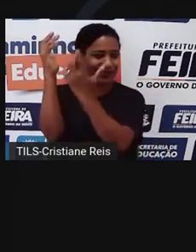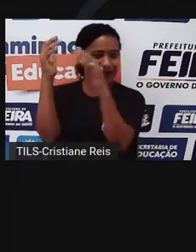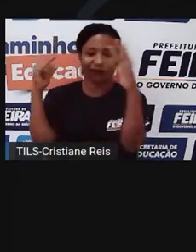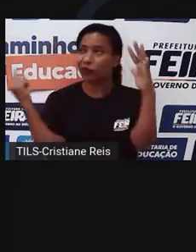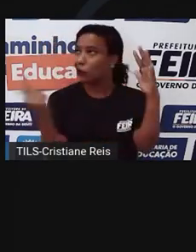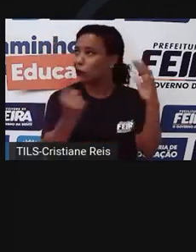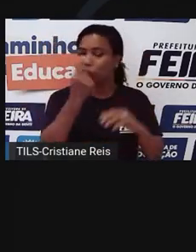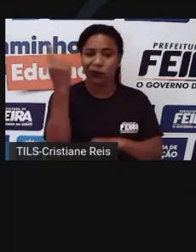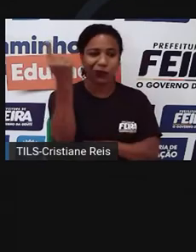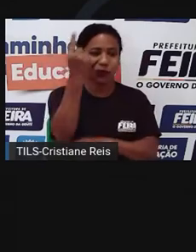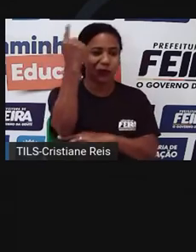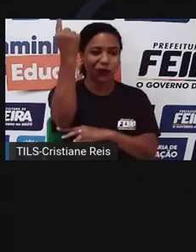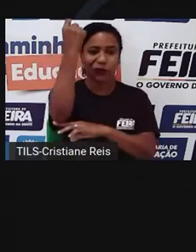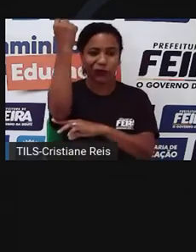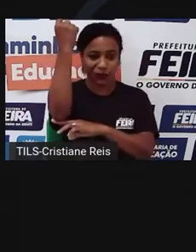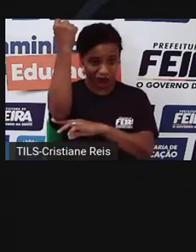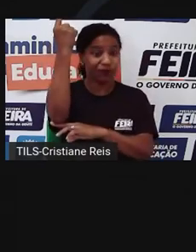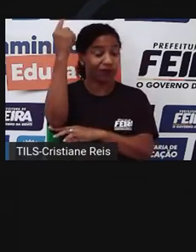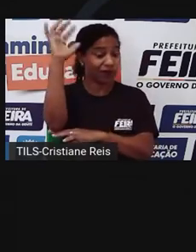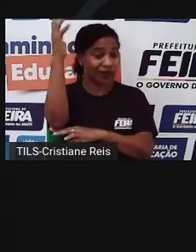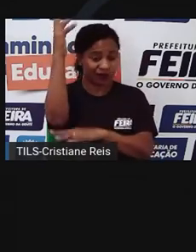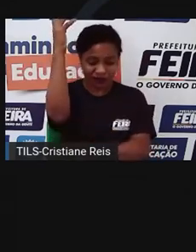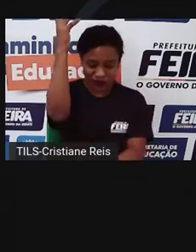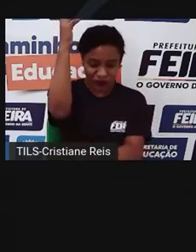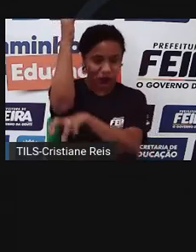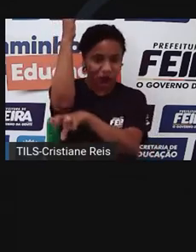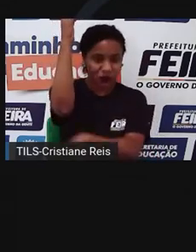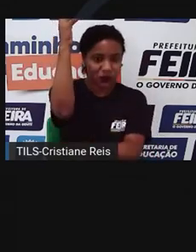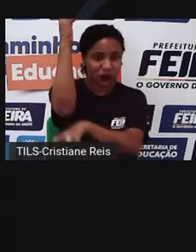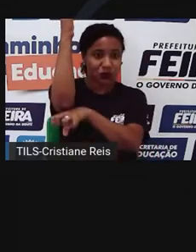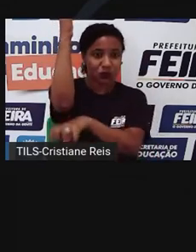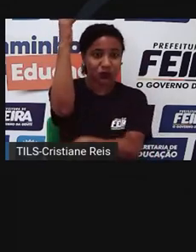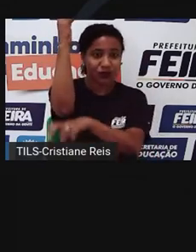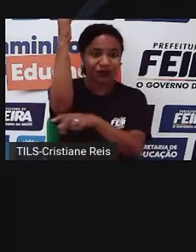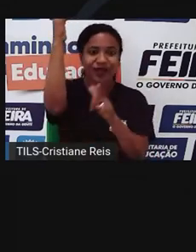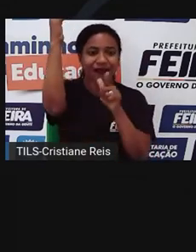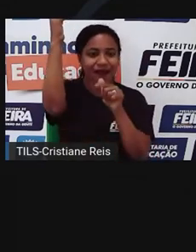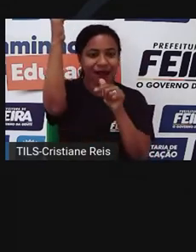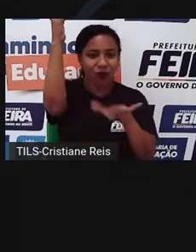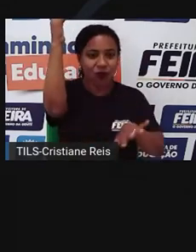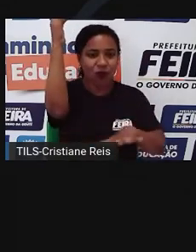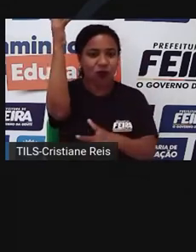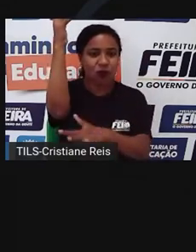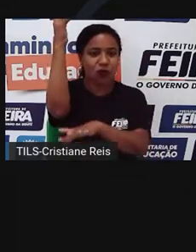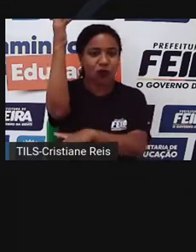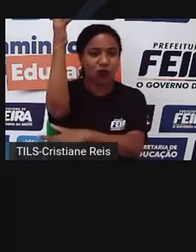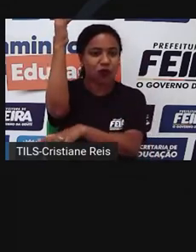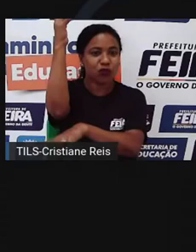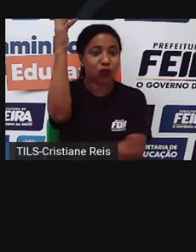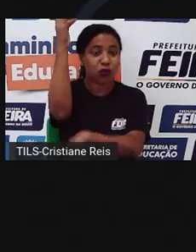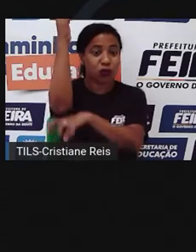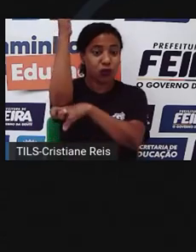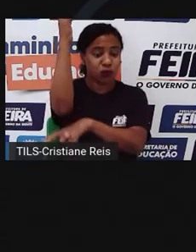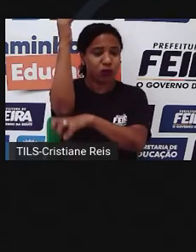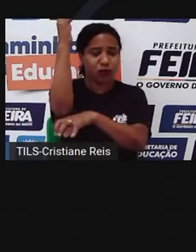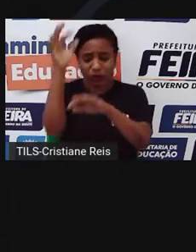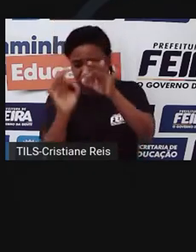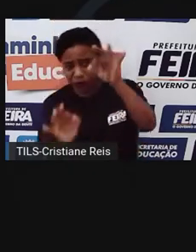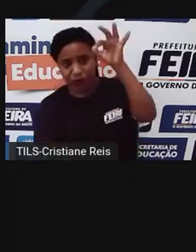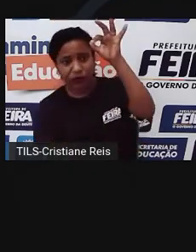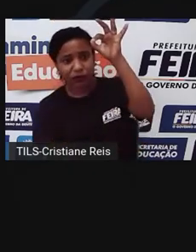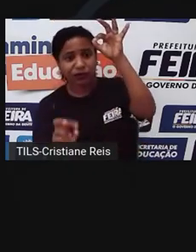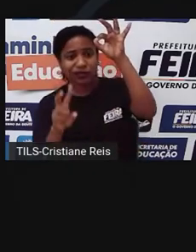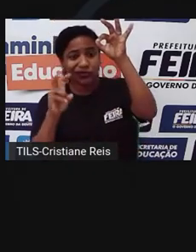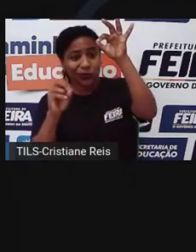floresta elas têm raízes muito profundas. Elas pegam água no lençol frático, bombeiam lá de baixo, 50, 60 metros. E as folhas são